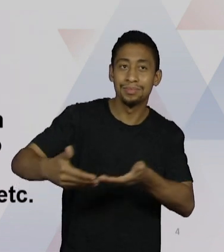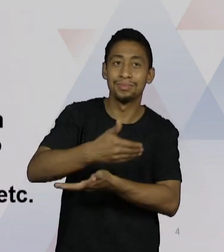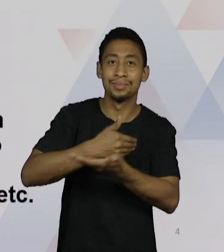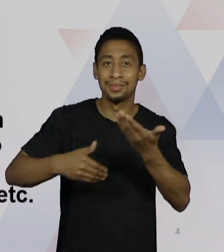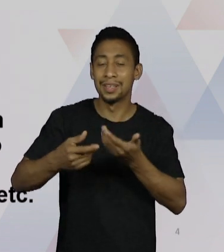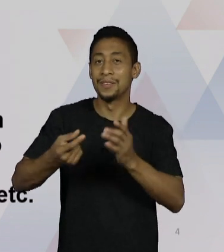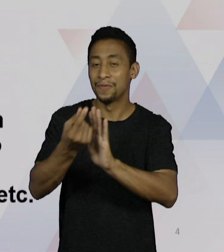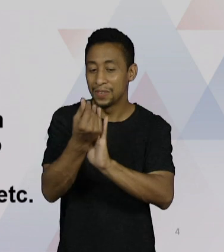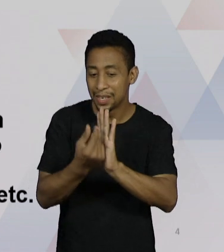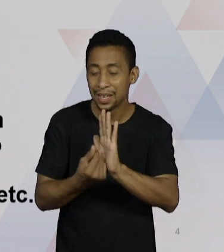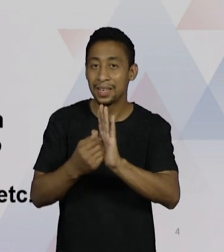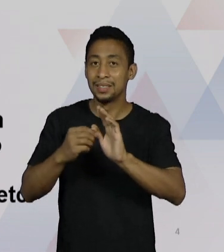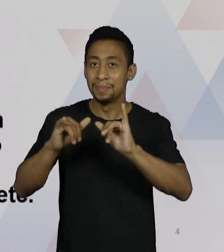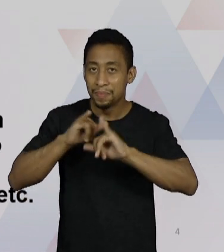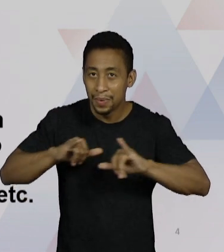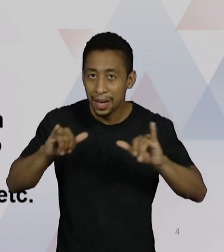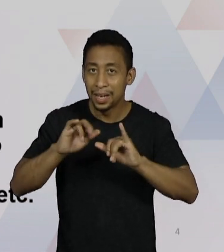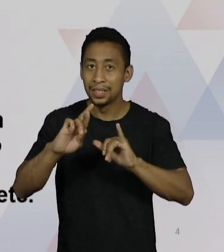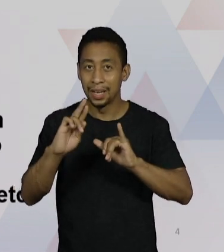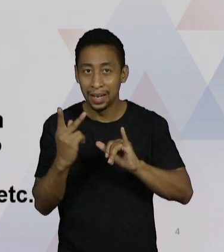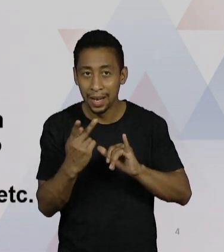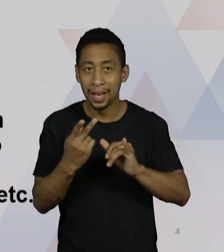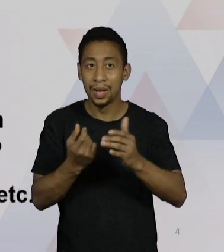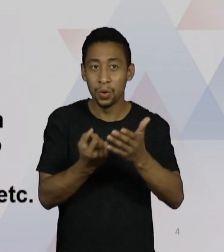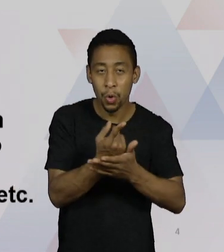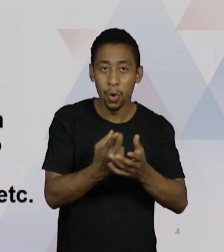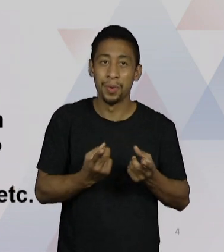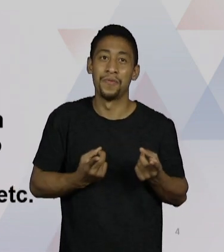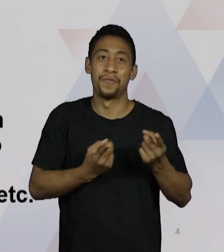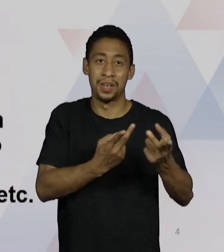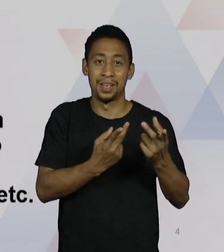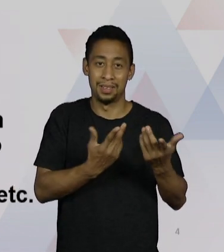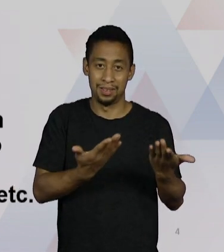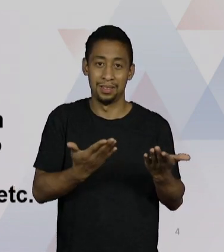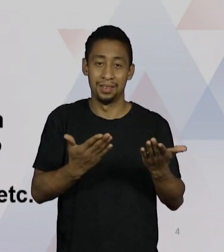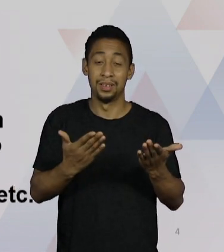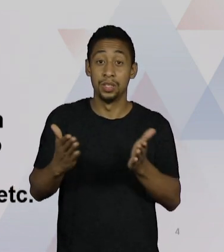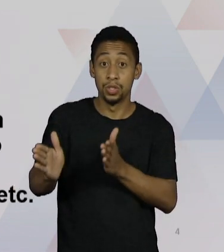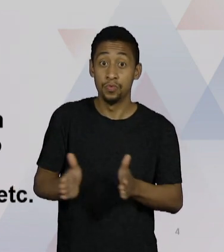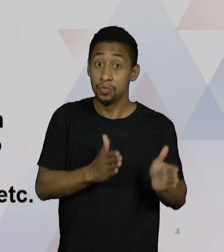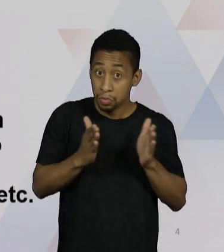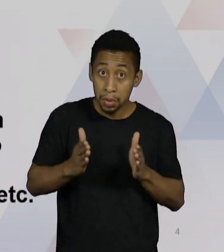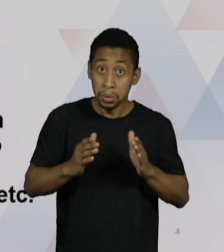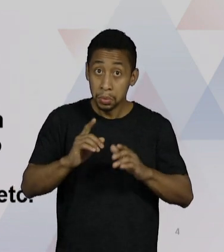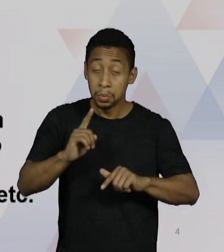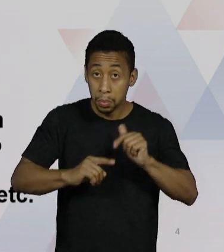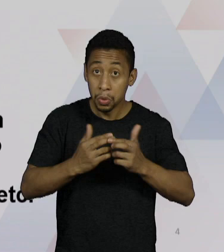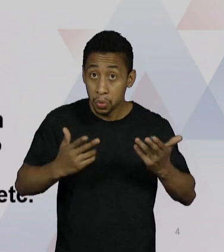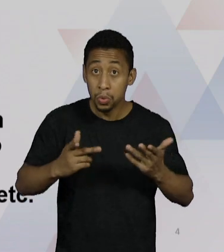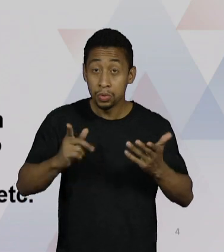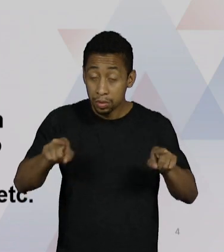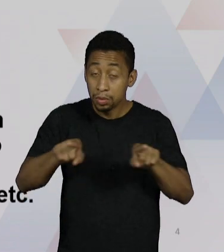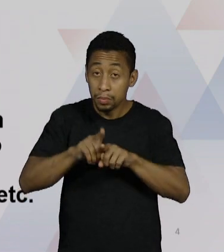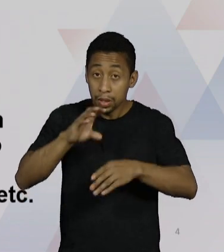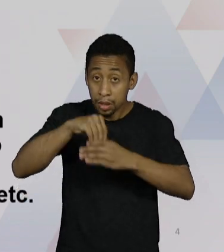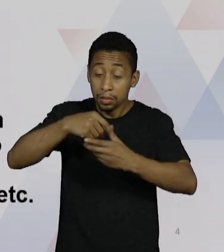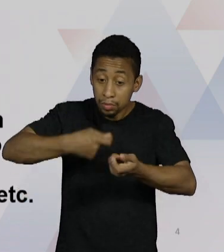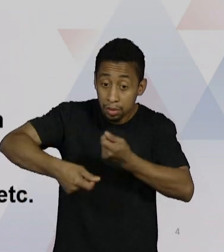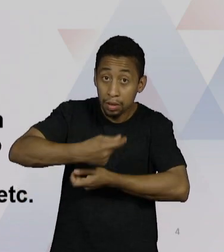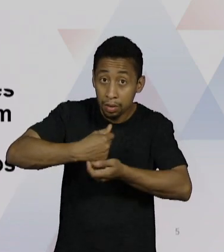RH, compras, vendas. Eu quis falar que o desenvolvimento de produtos é sim um processo de negócio também da empresa.